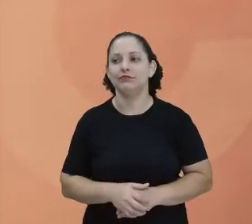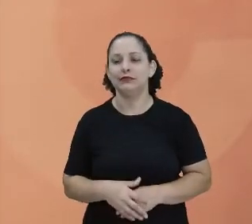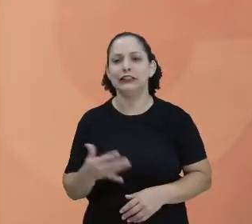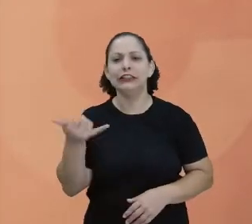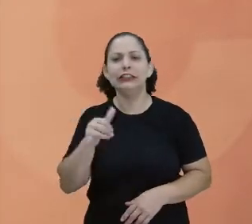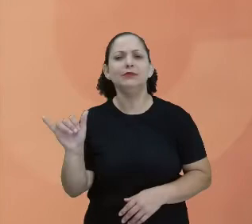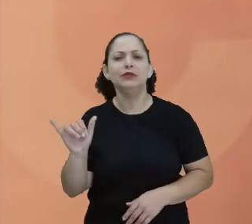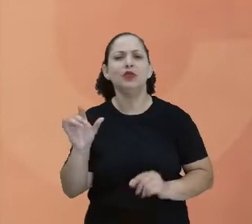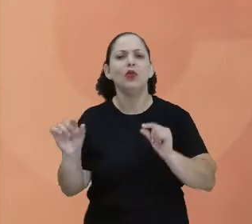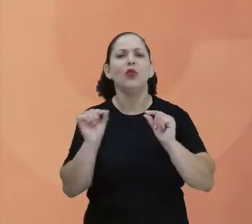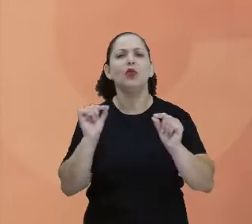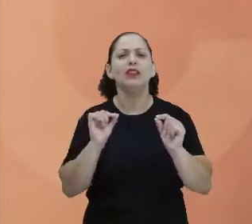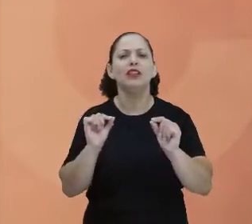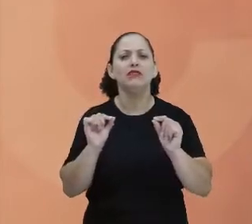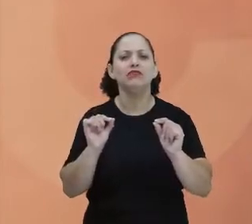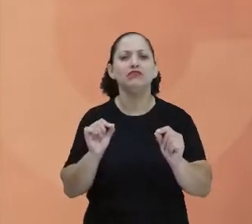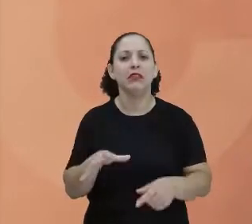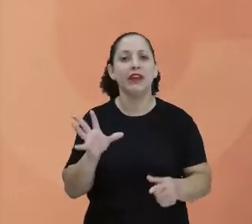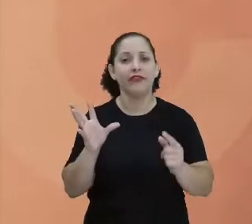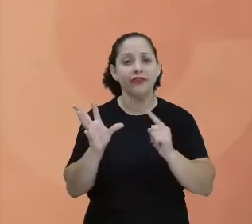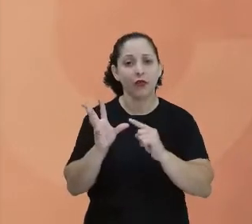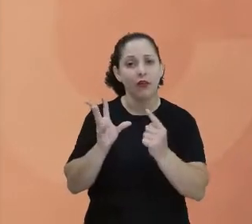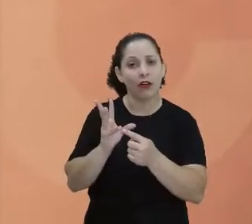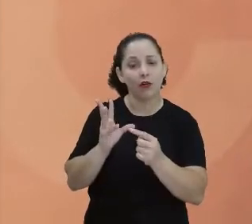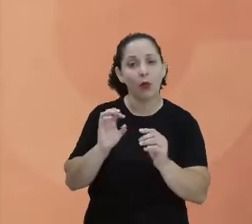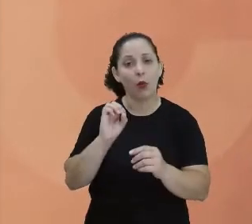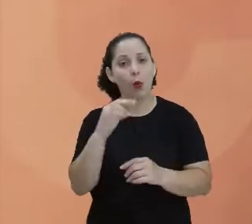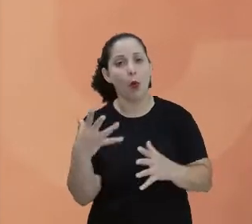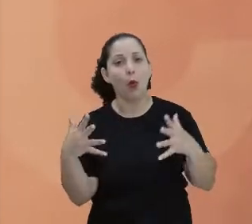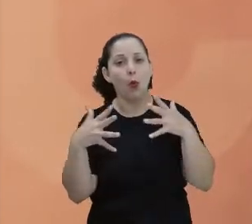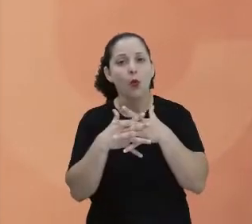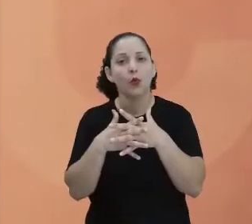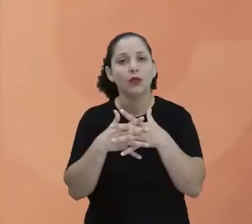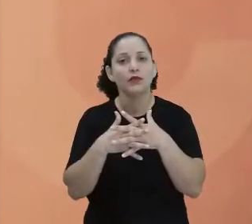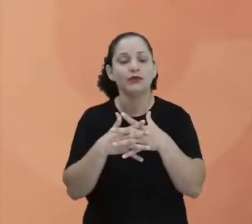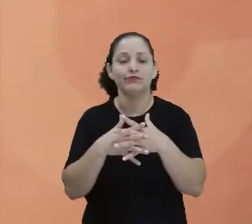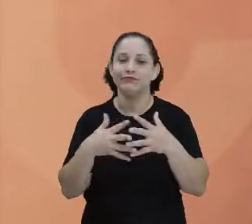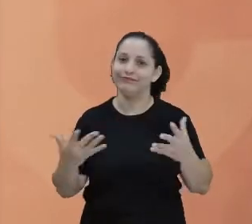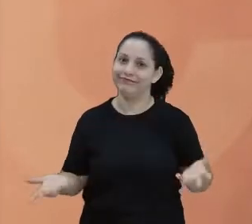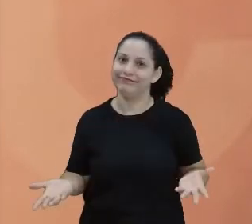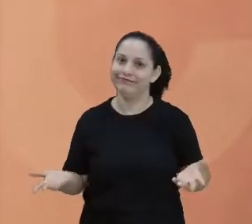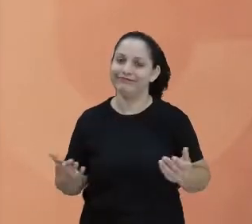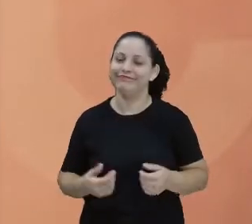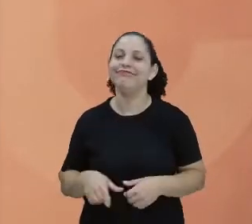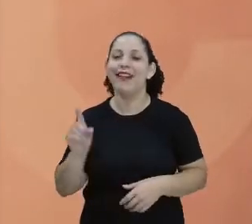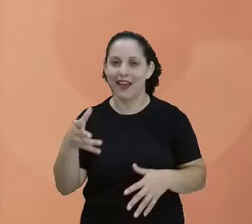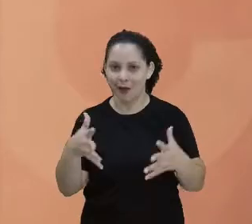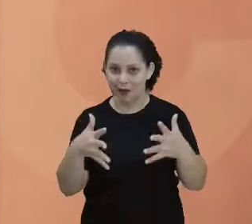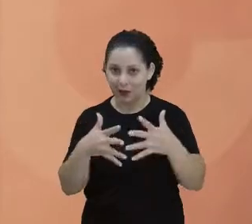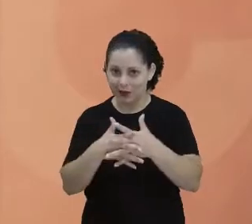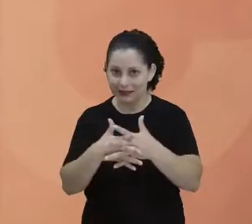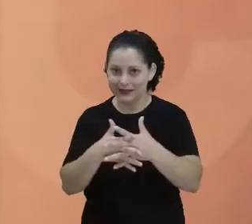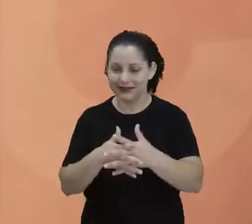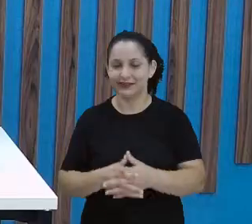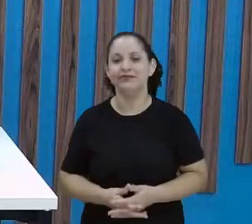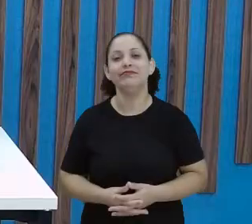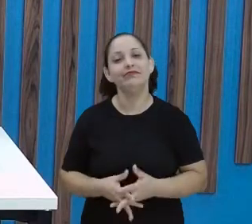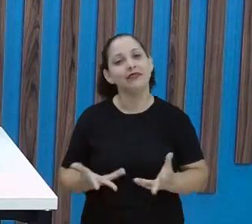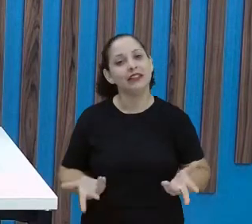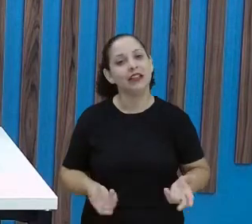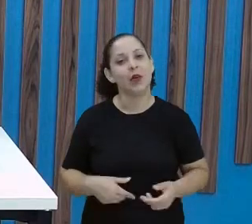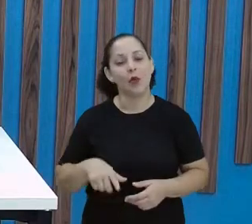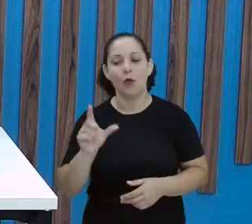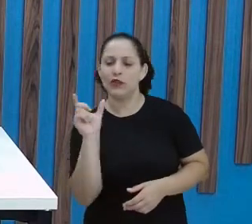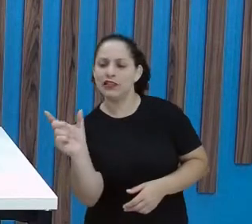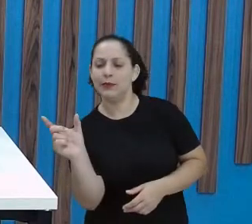vogal? I. É consoante? Não é isso, professora Josi? Olha aí, tá vendo que então é uma sílaba